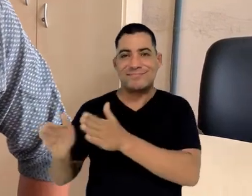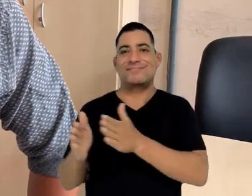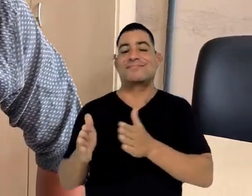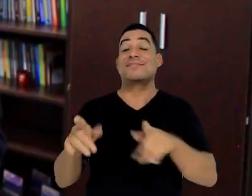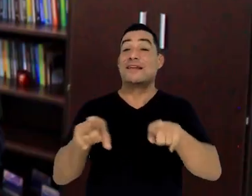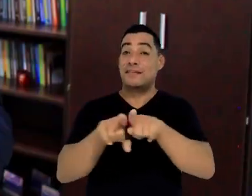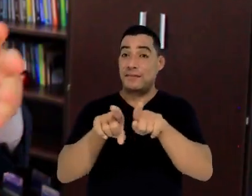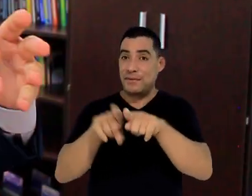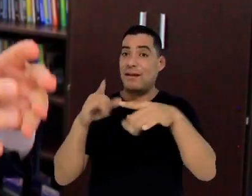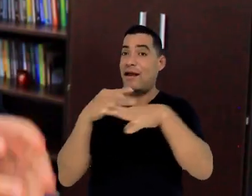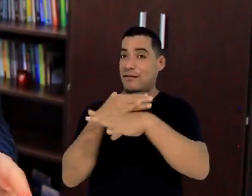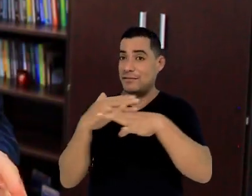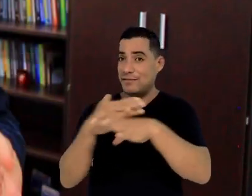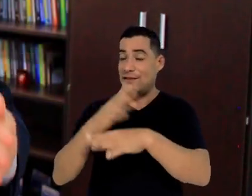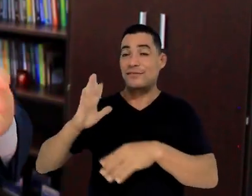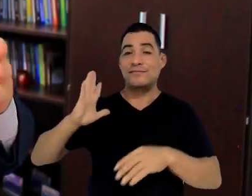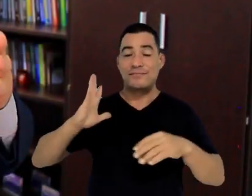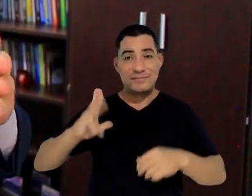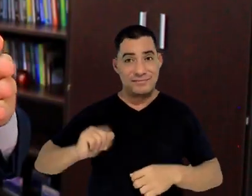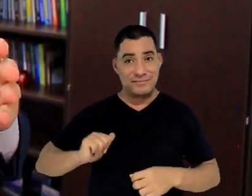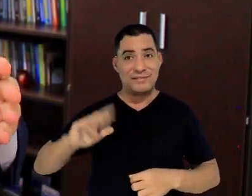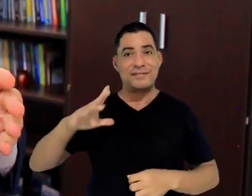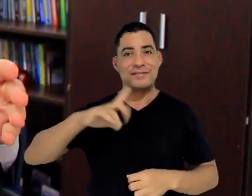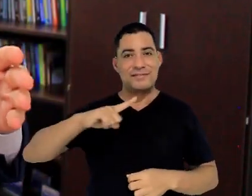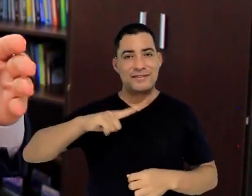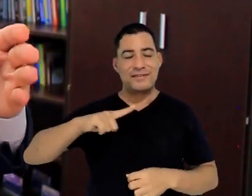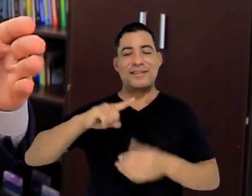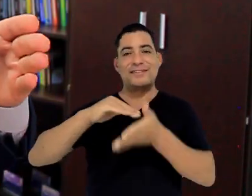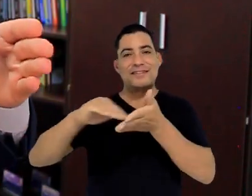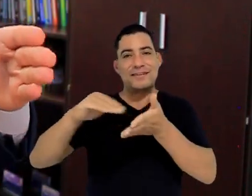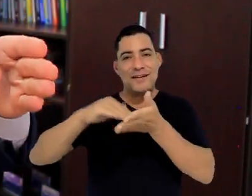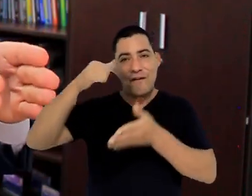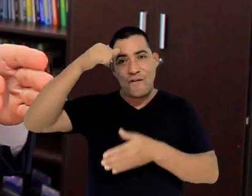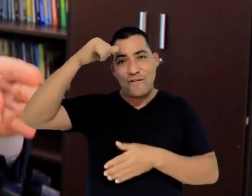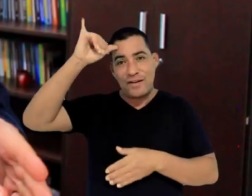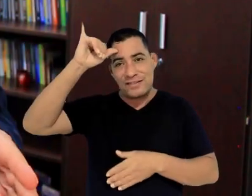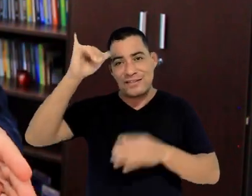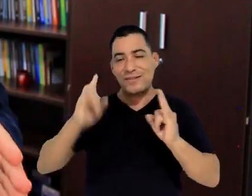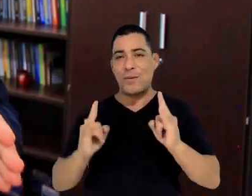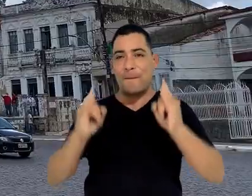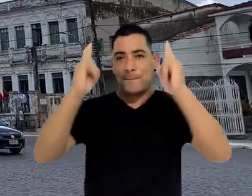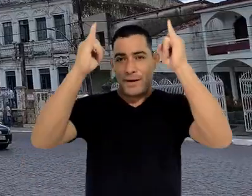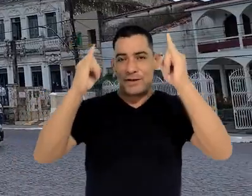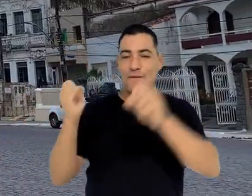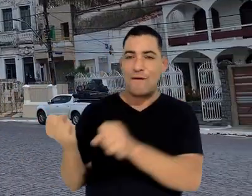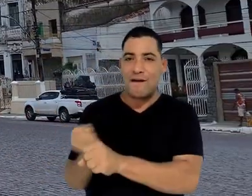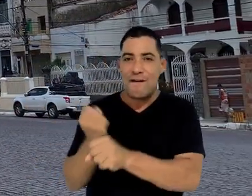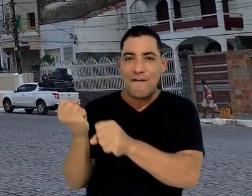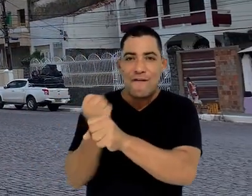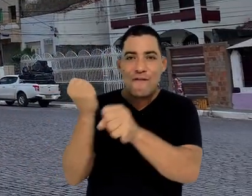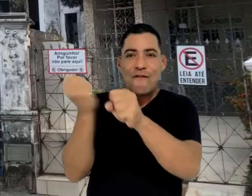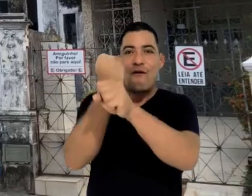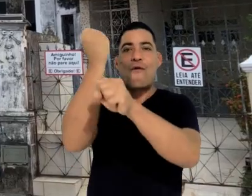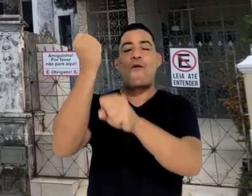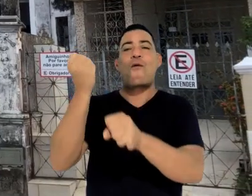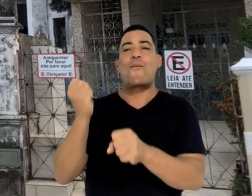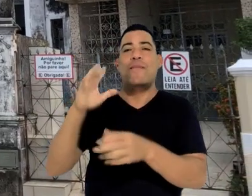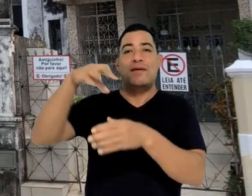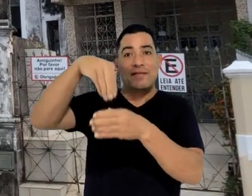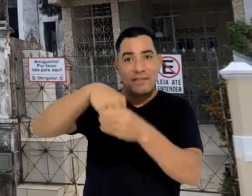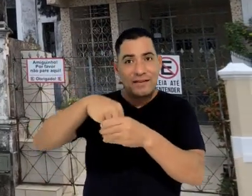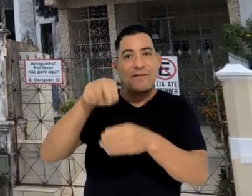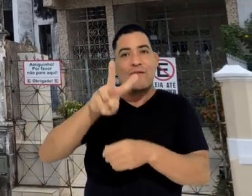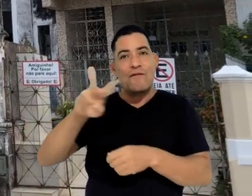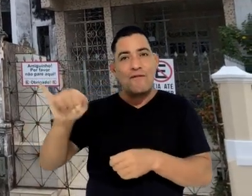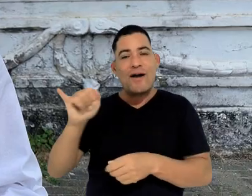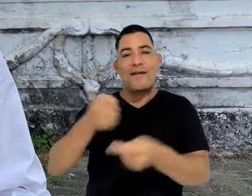otimizada. Em Santo Amaro, autorizamos a reforma da antiga inspetoria fazendária, onde funcionará a sede administrativa